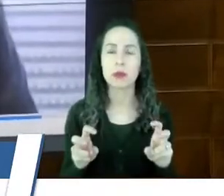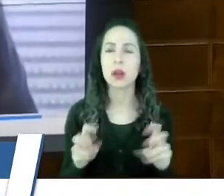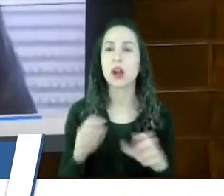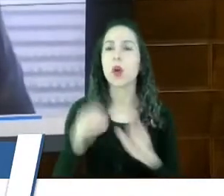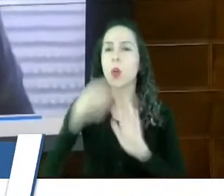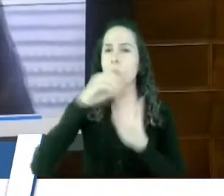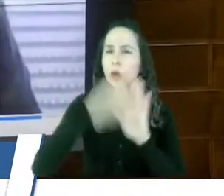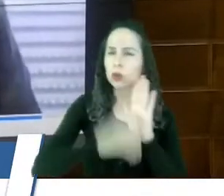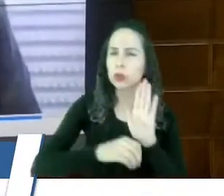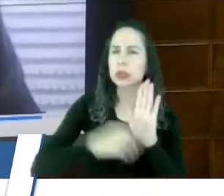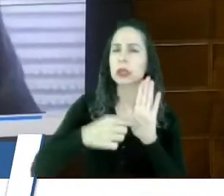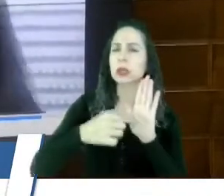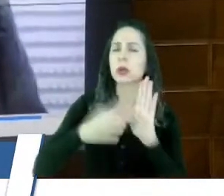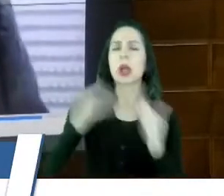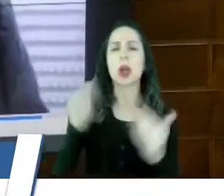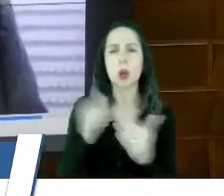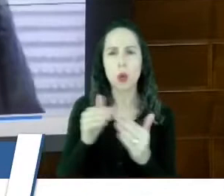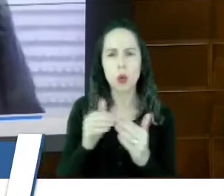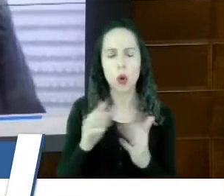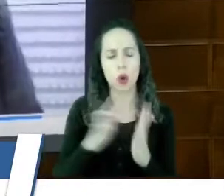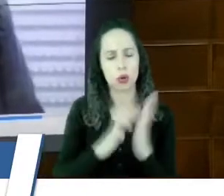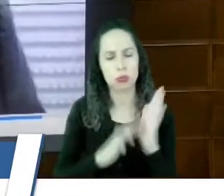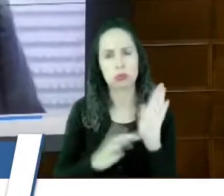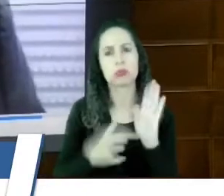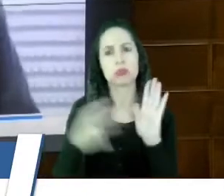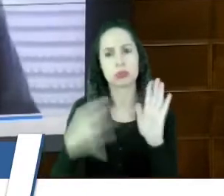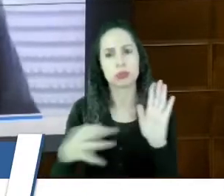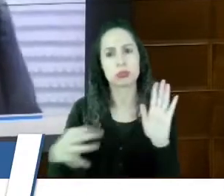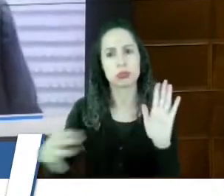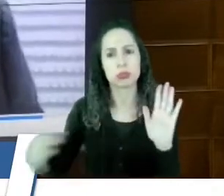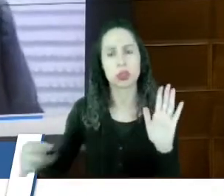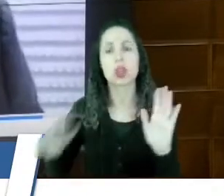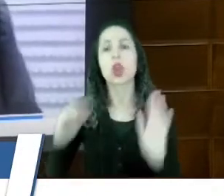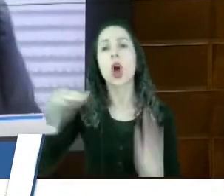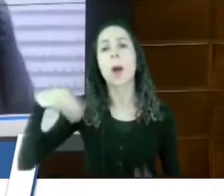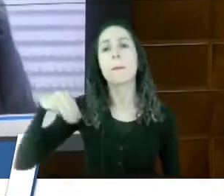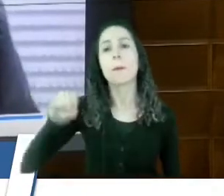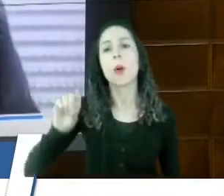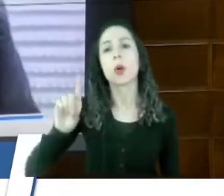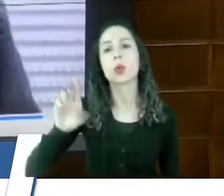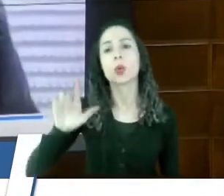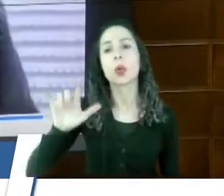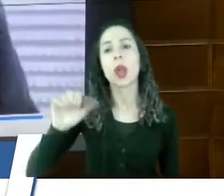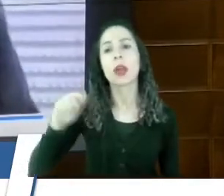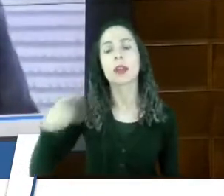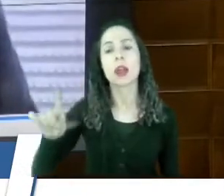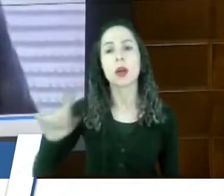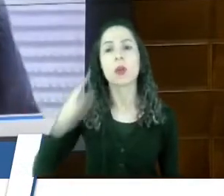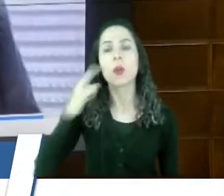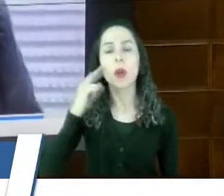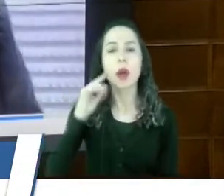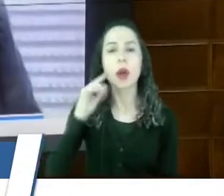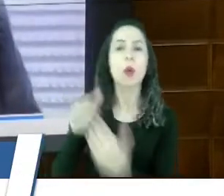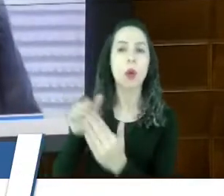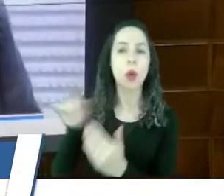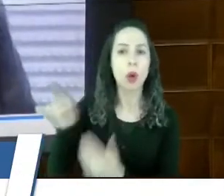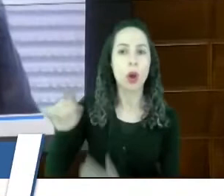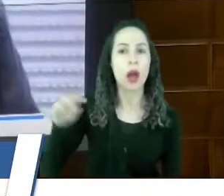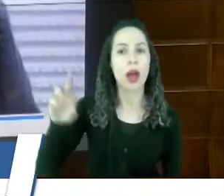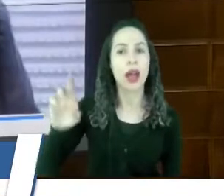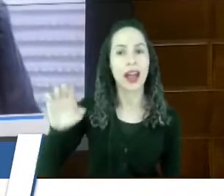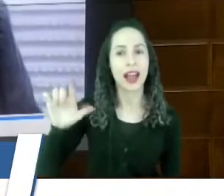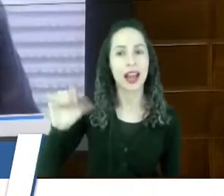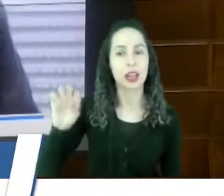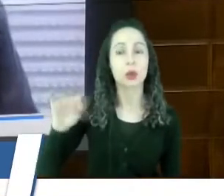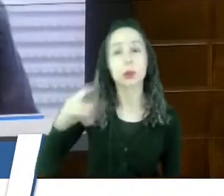pleno acordo, a repetibilidade, só com relação à modulação. Eu vou acompanhar o relator em relação à modulação, porque o prefeito de Franca